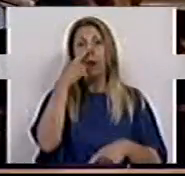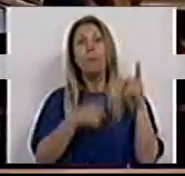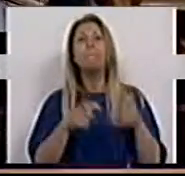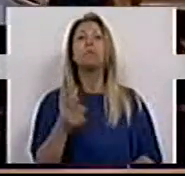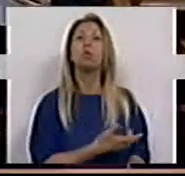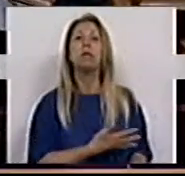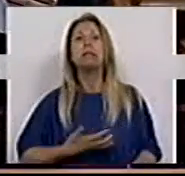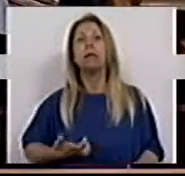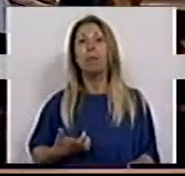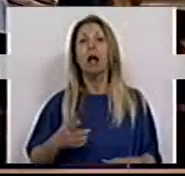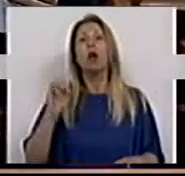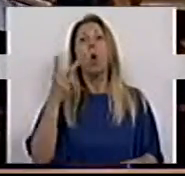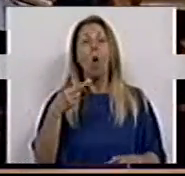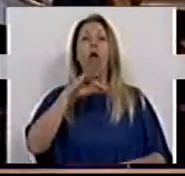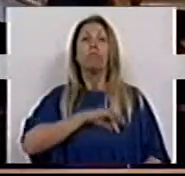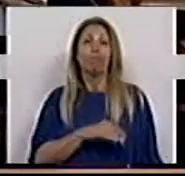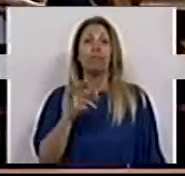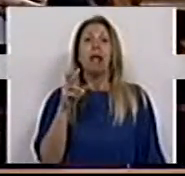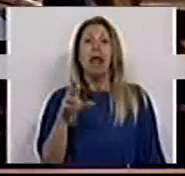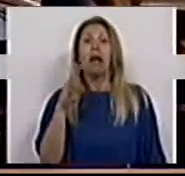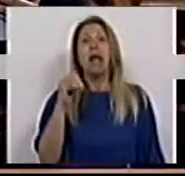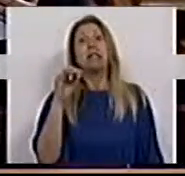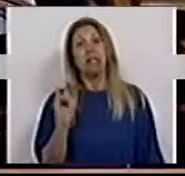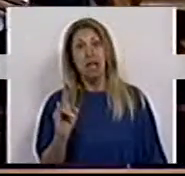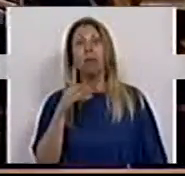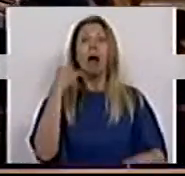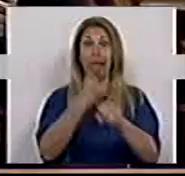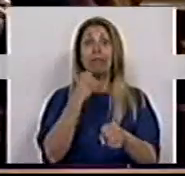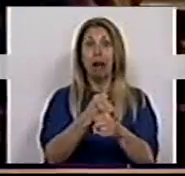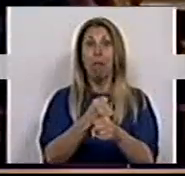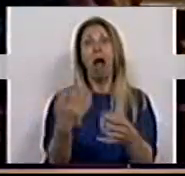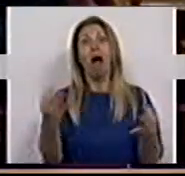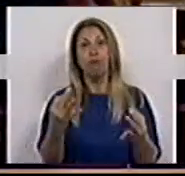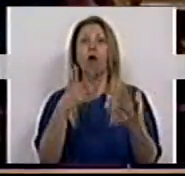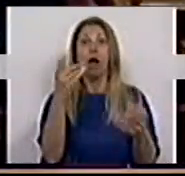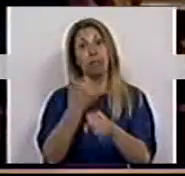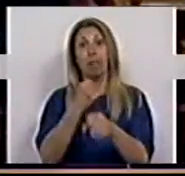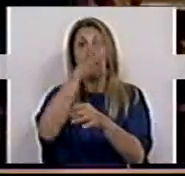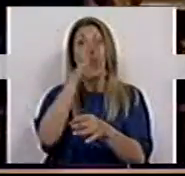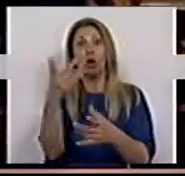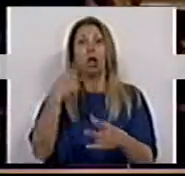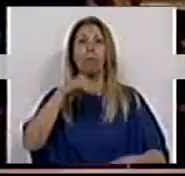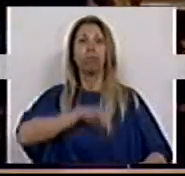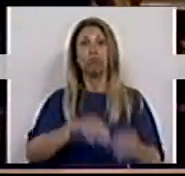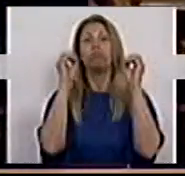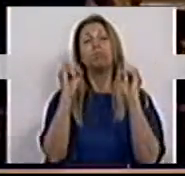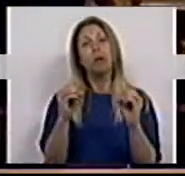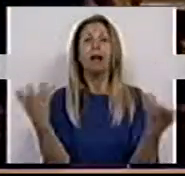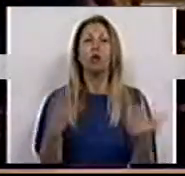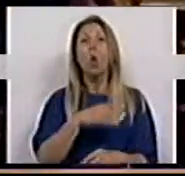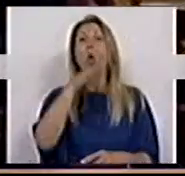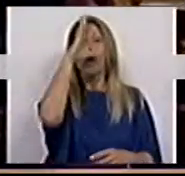desempregadas ou a receber RSI que têm que trabalhar à borla para o Estado, afinal o Governo não reduziu para 24 mil